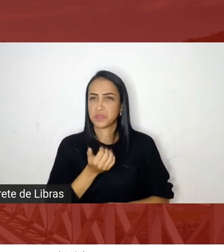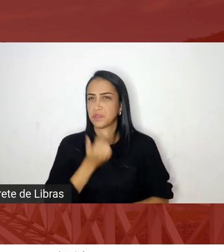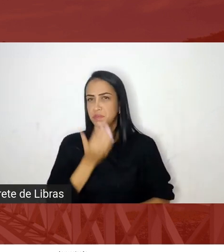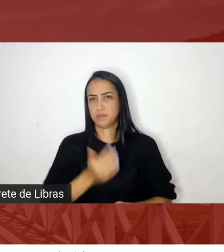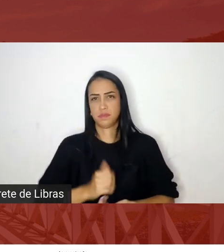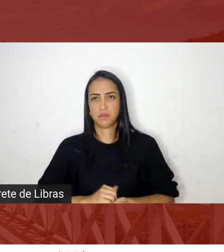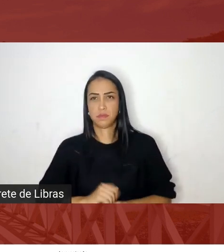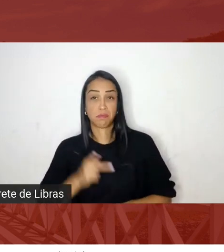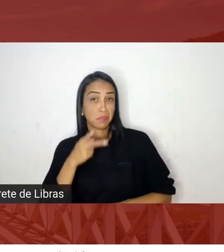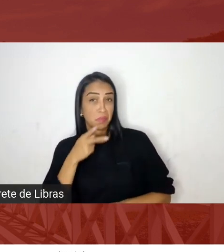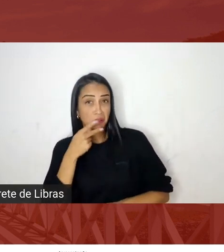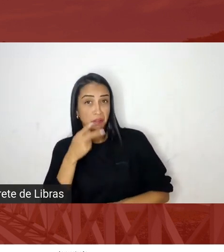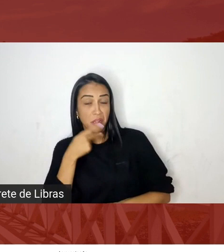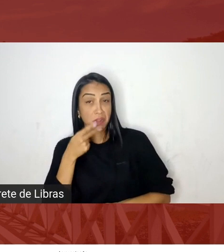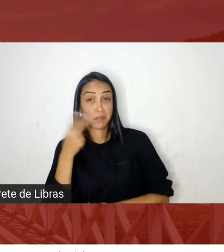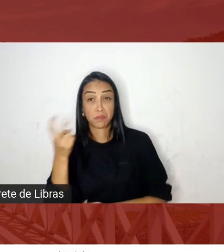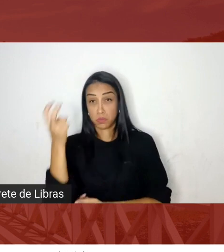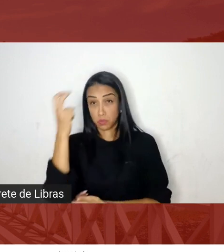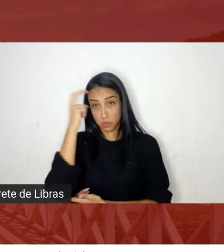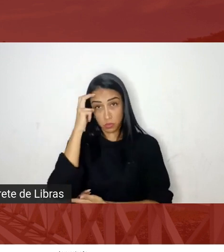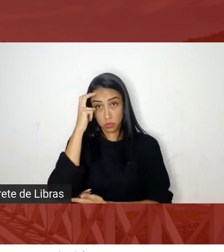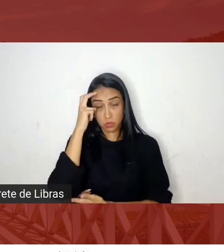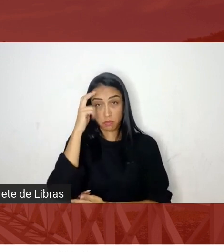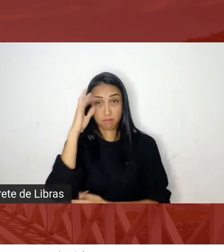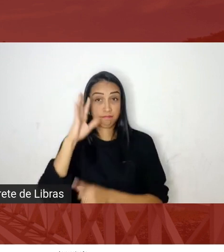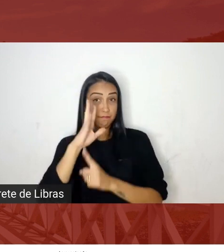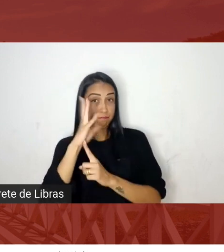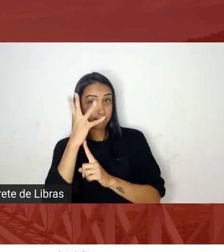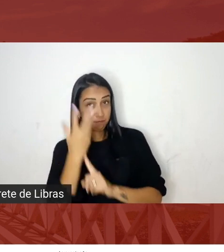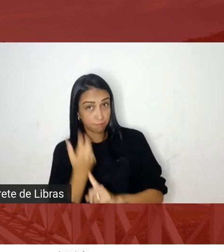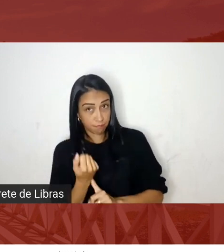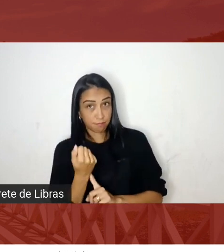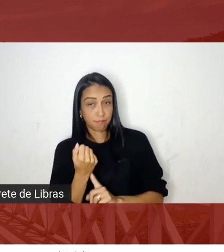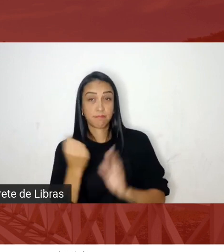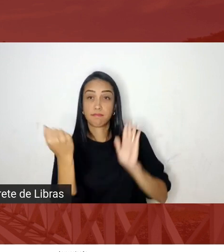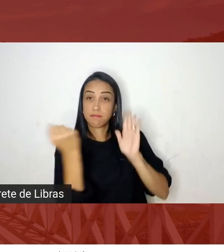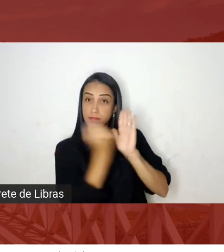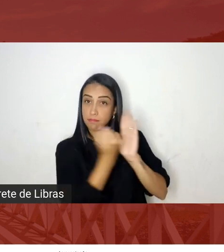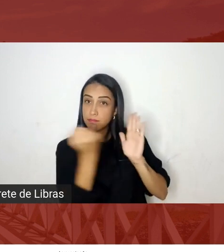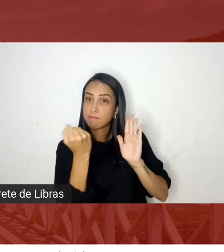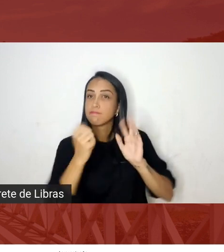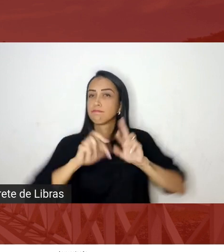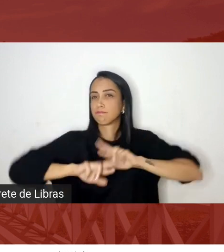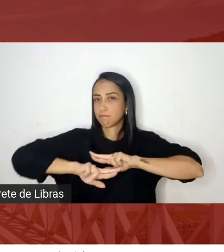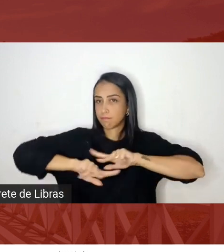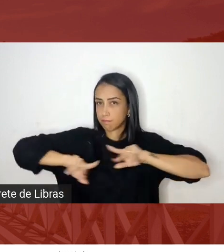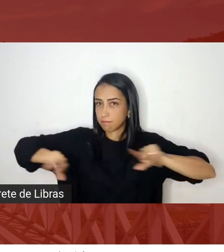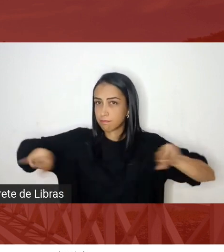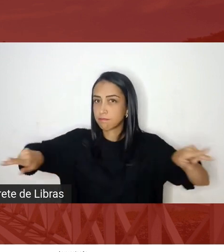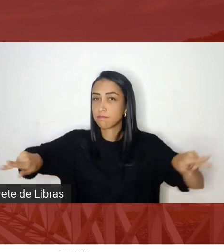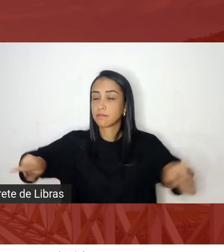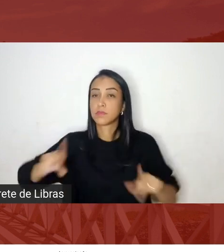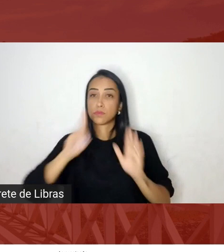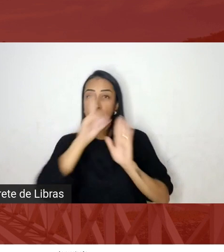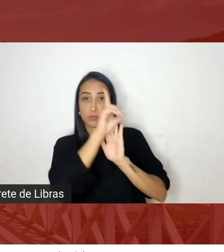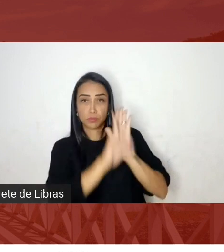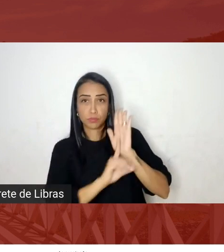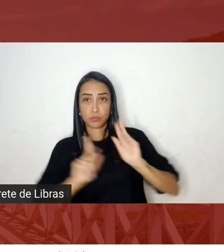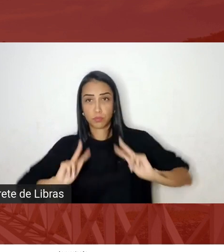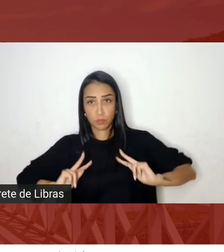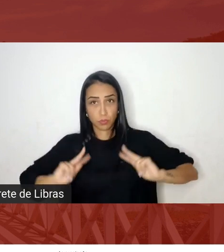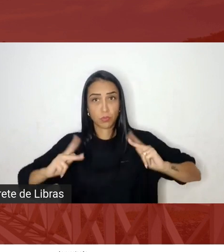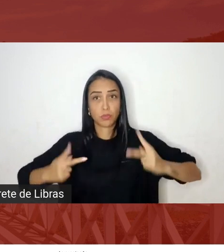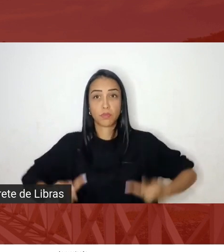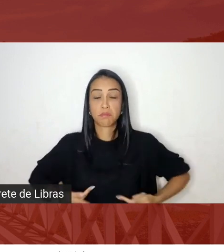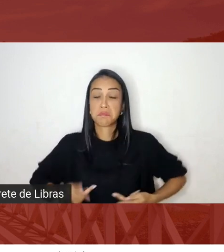de cultura de arte de patrimônio de diversidade de direitos humanos se a